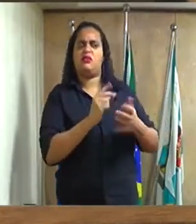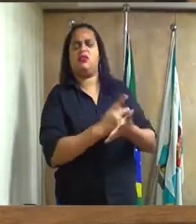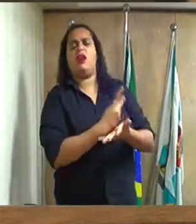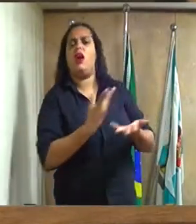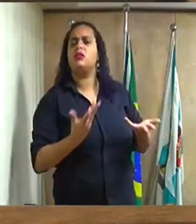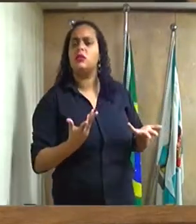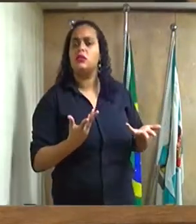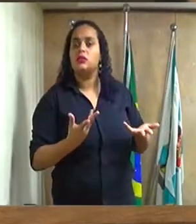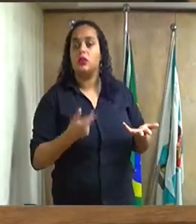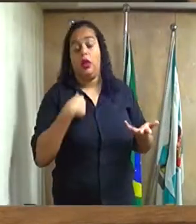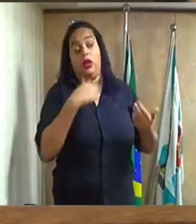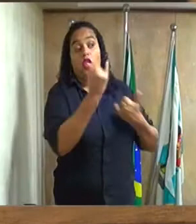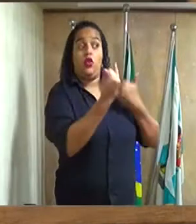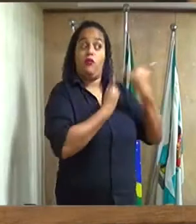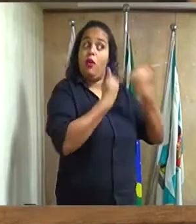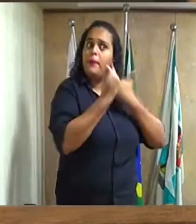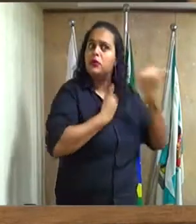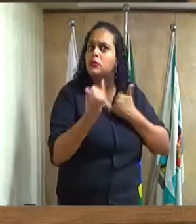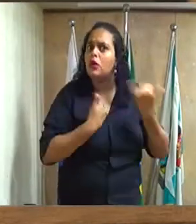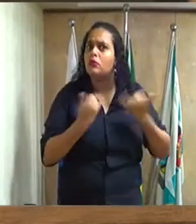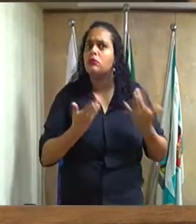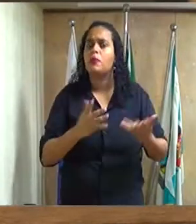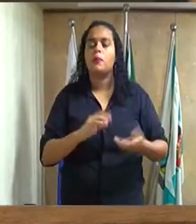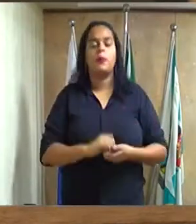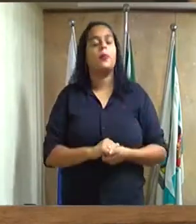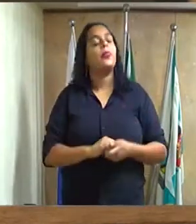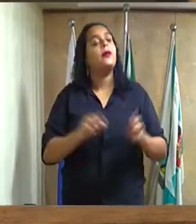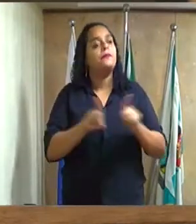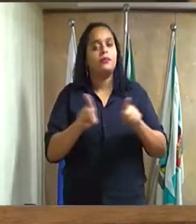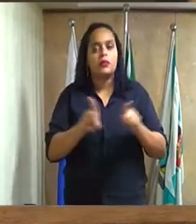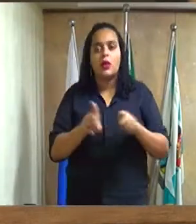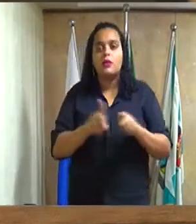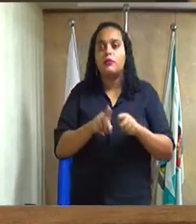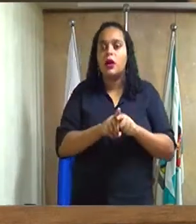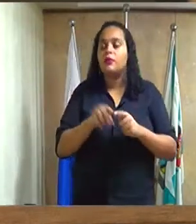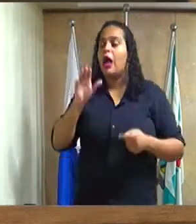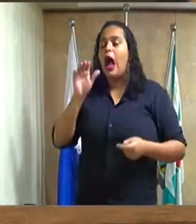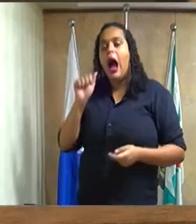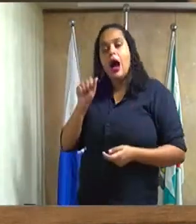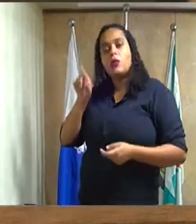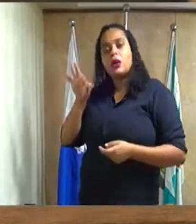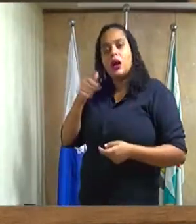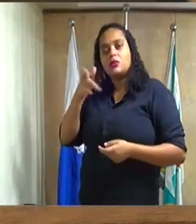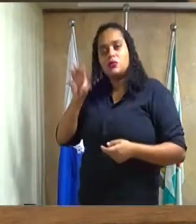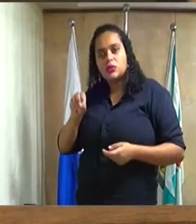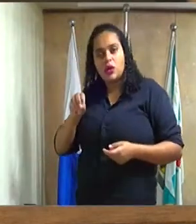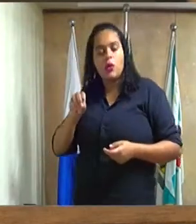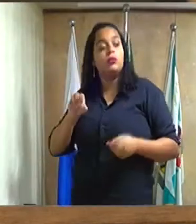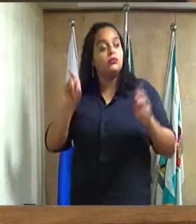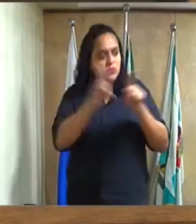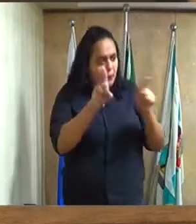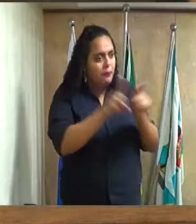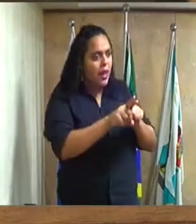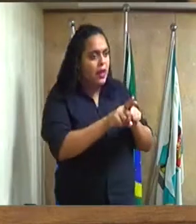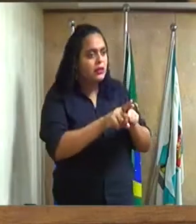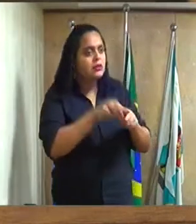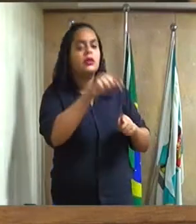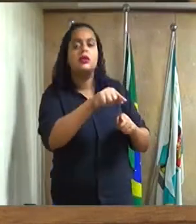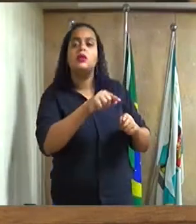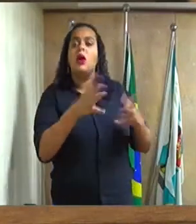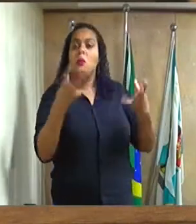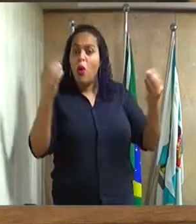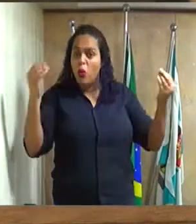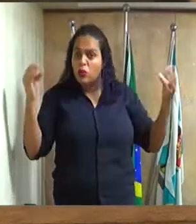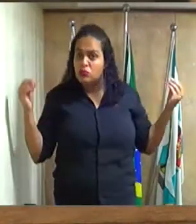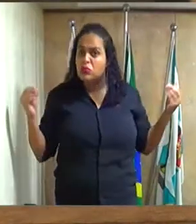Segundo as informações, ele, além de alugar o som, Beto Gabriel, ele aluga a mesa. E são muitos.